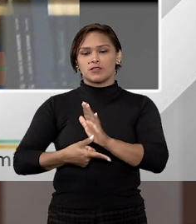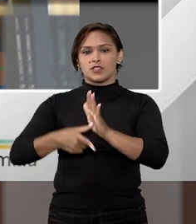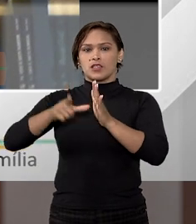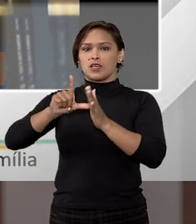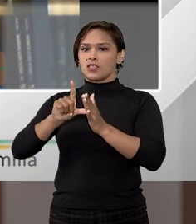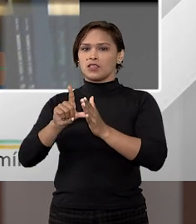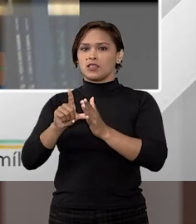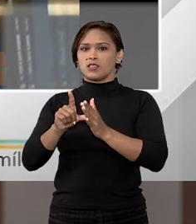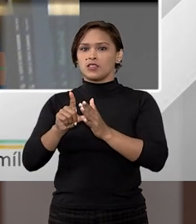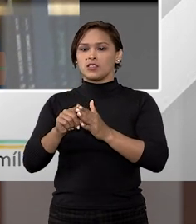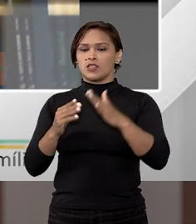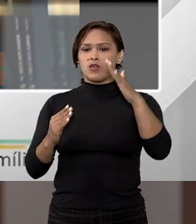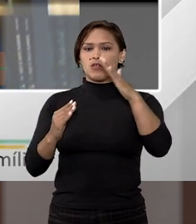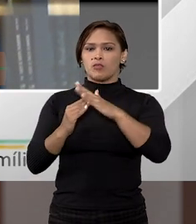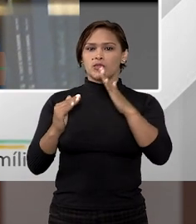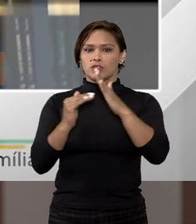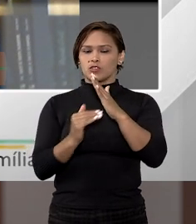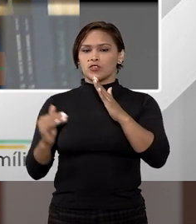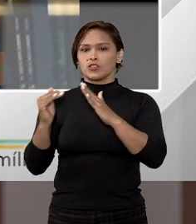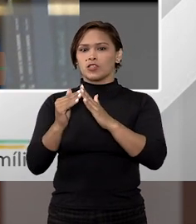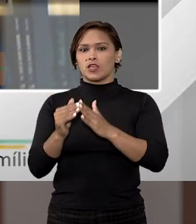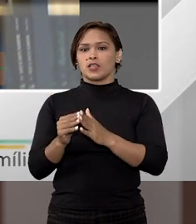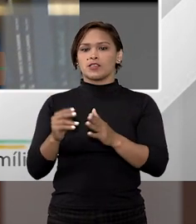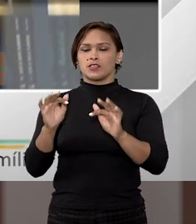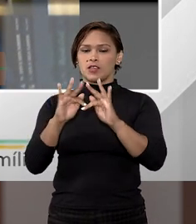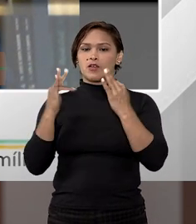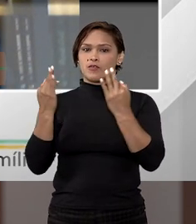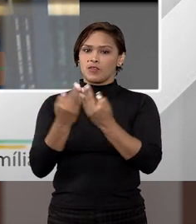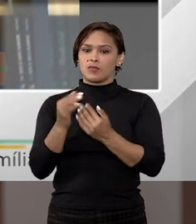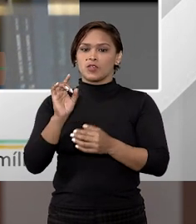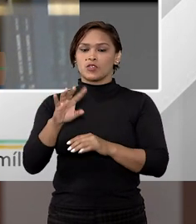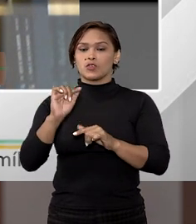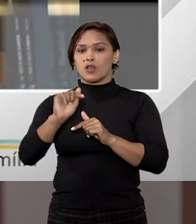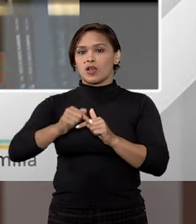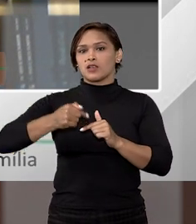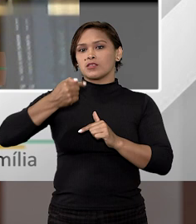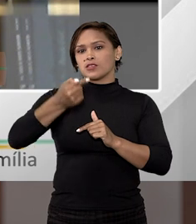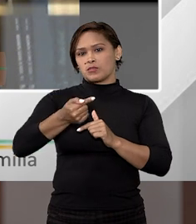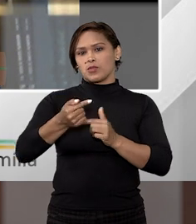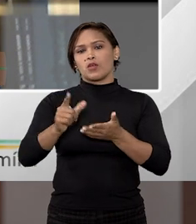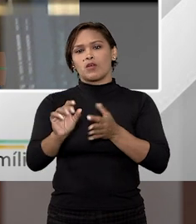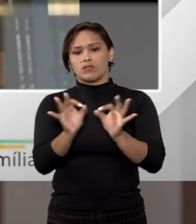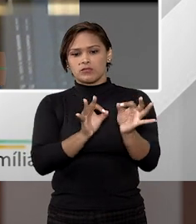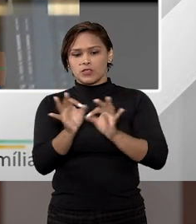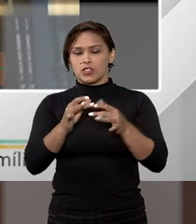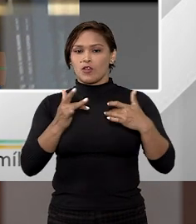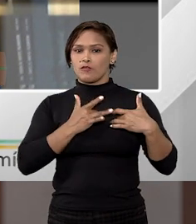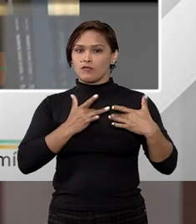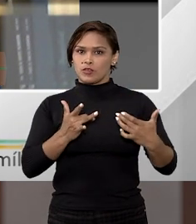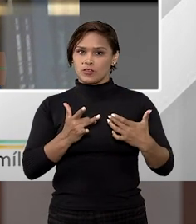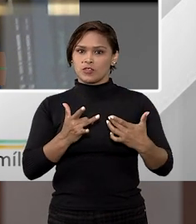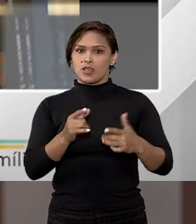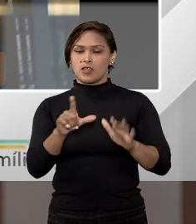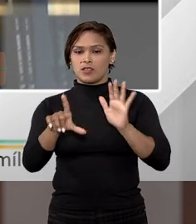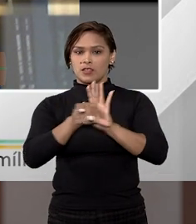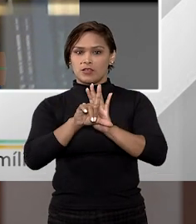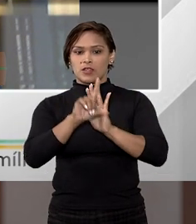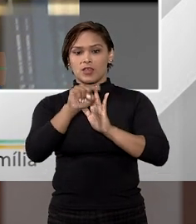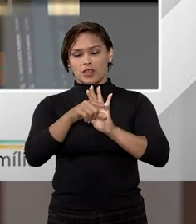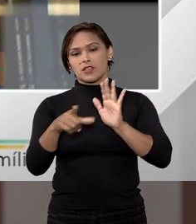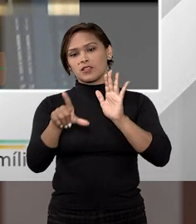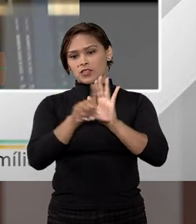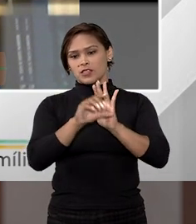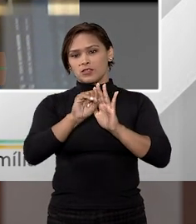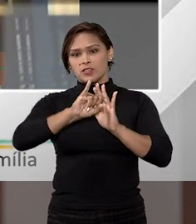anteriores não estão impedidas de alcançar o bem de família, somente as posteriores à Constituição voluntária e não legal. E